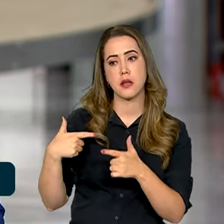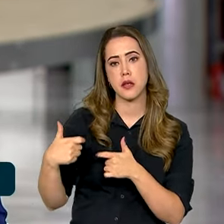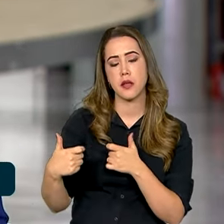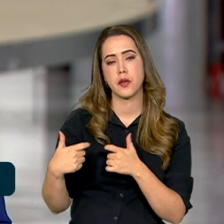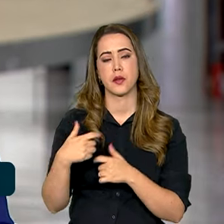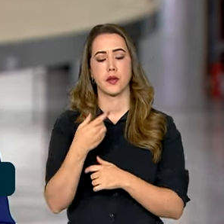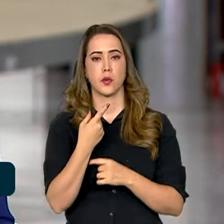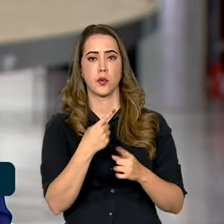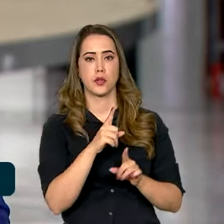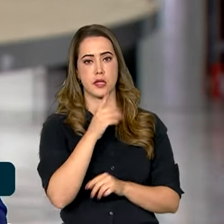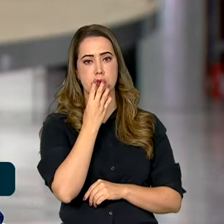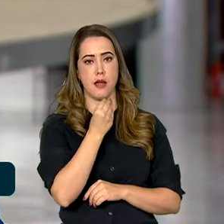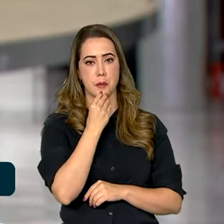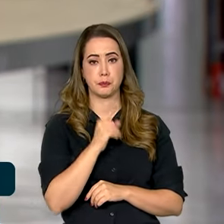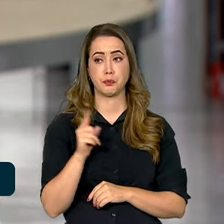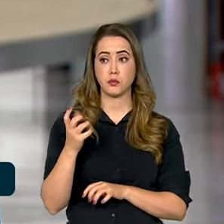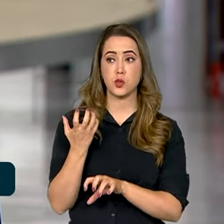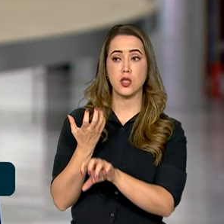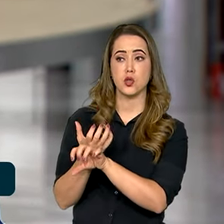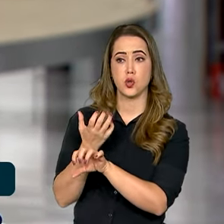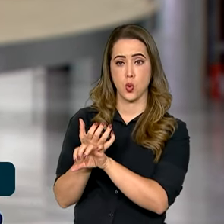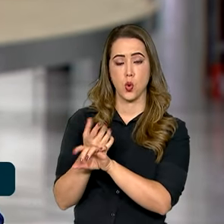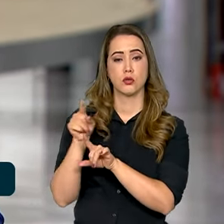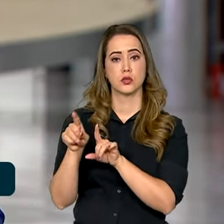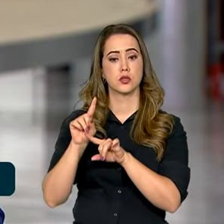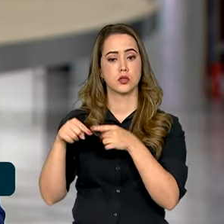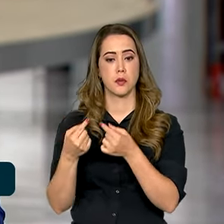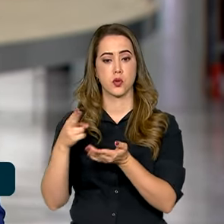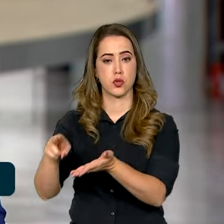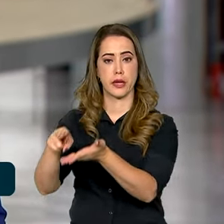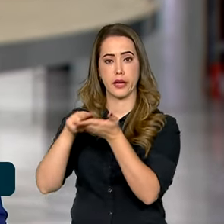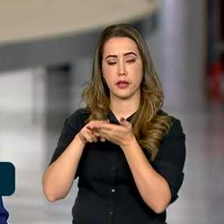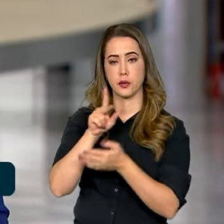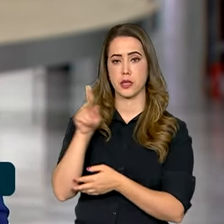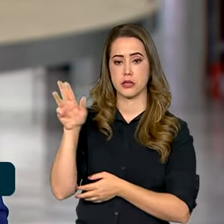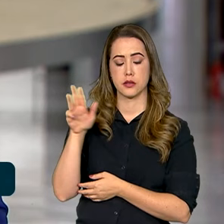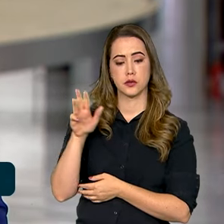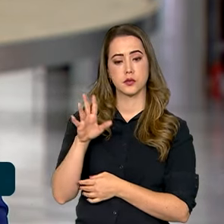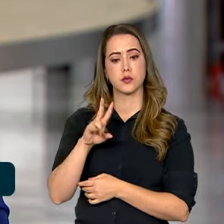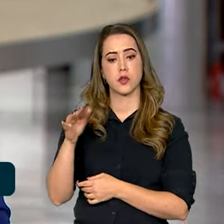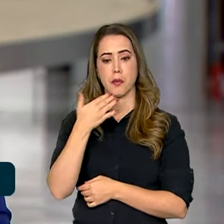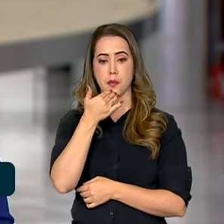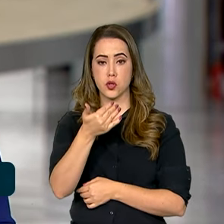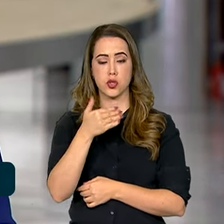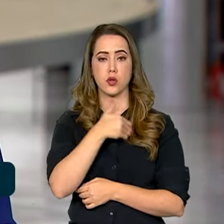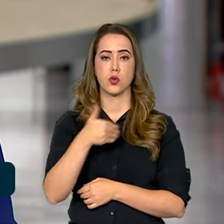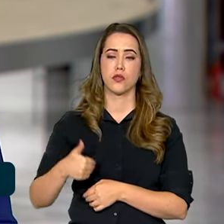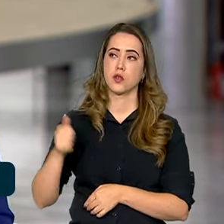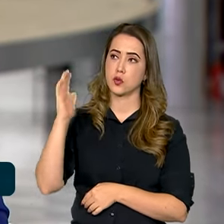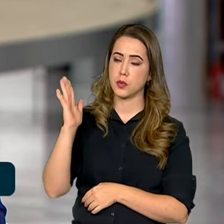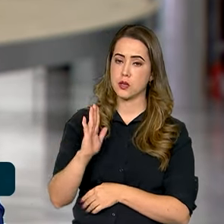Este encontro, a pedido do próprio Fórum, depois de ter enviado uma carta ao presidente Lula, foi para solicitar que o governo